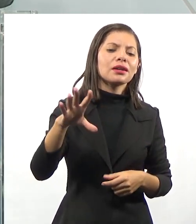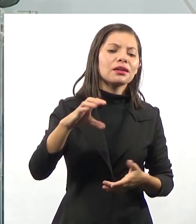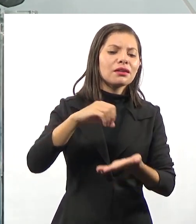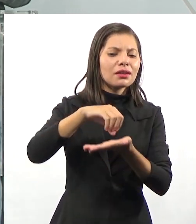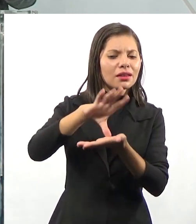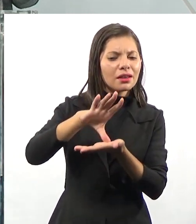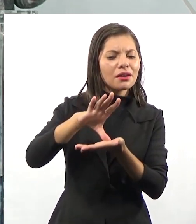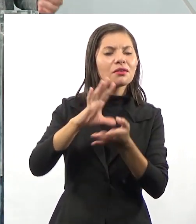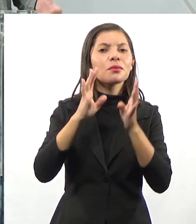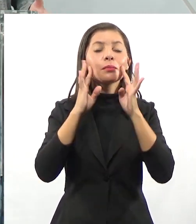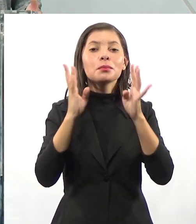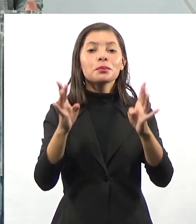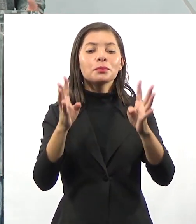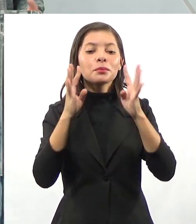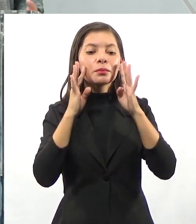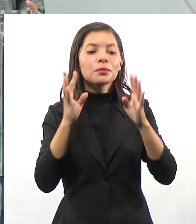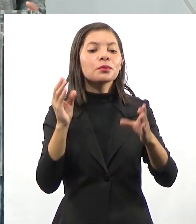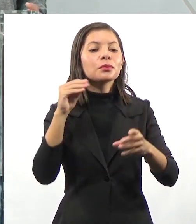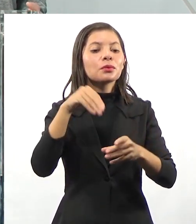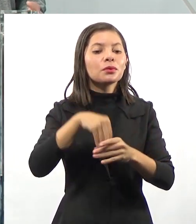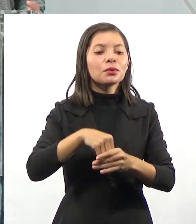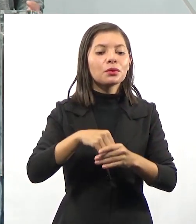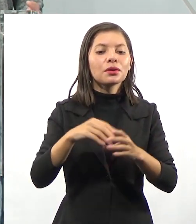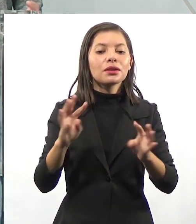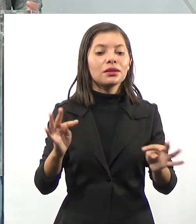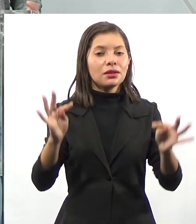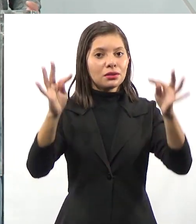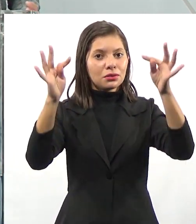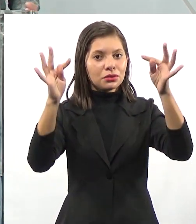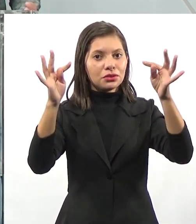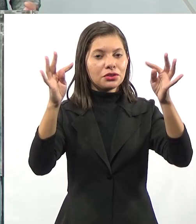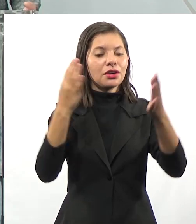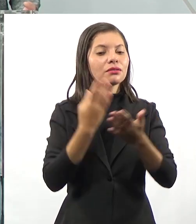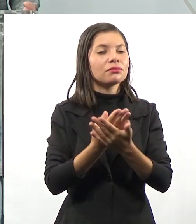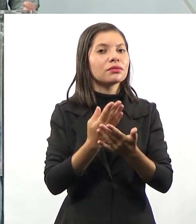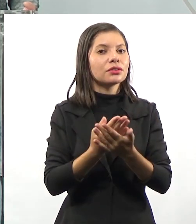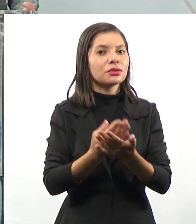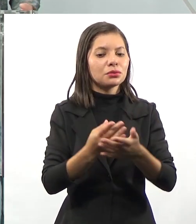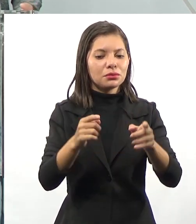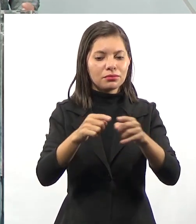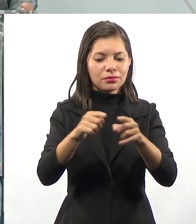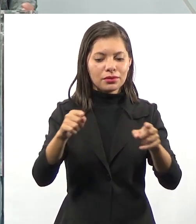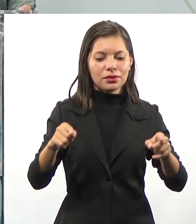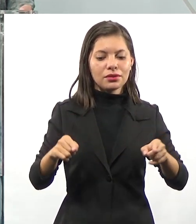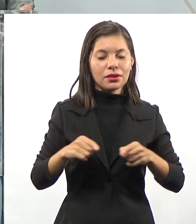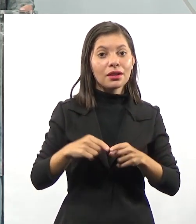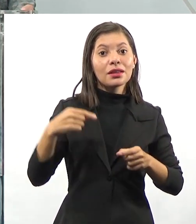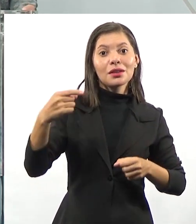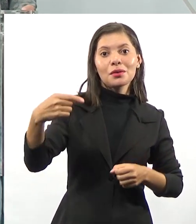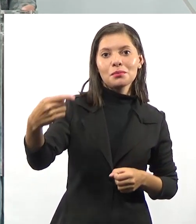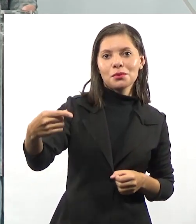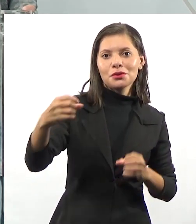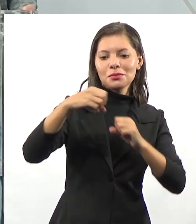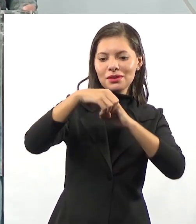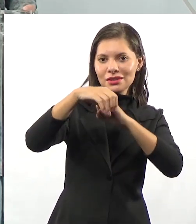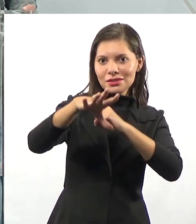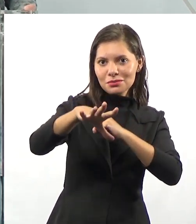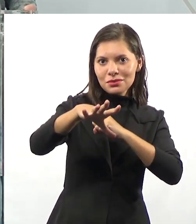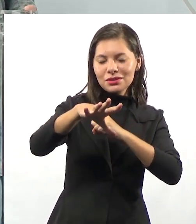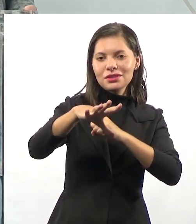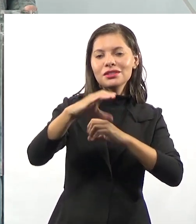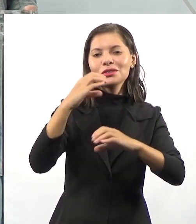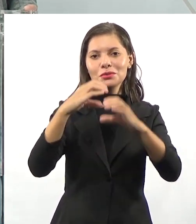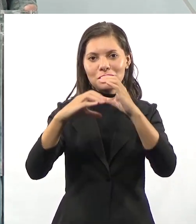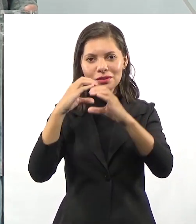tecnologia e o que a gente tem que estar atento quando insere tecnologia na sala de aula. Já na próxima aula, a gente vai dar ênfase já